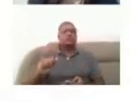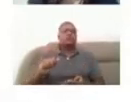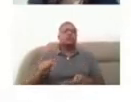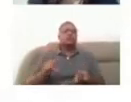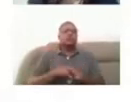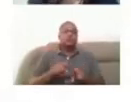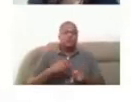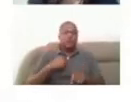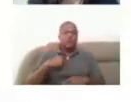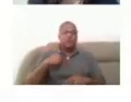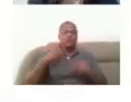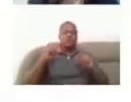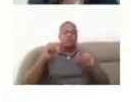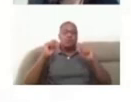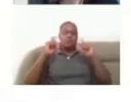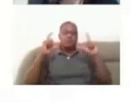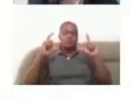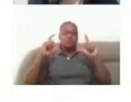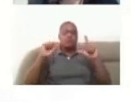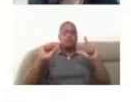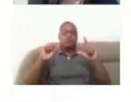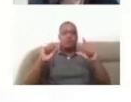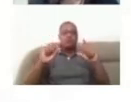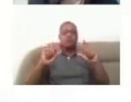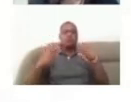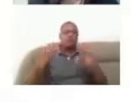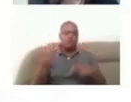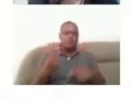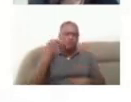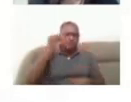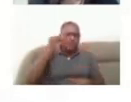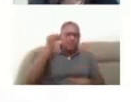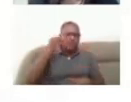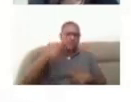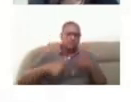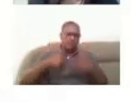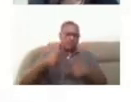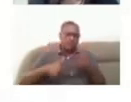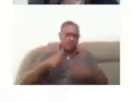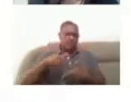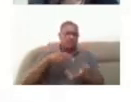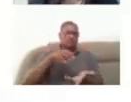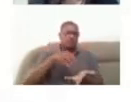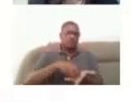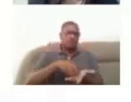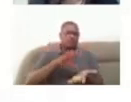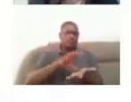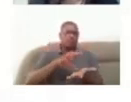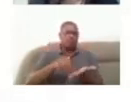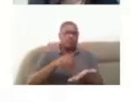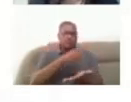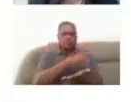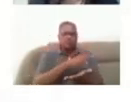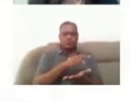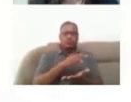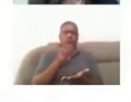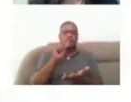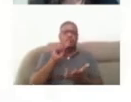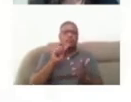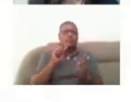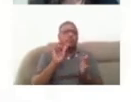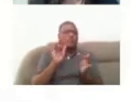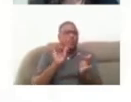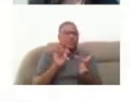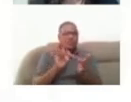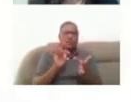a atenção no caso da nossa experiência lá no Núcleo, para a questão do contato permanente